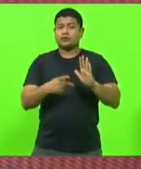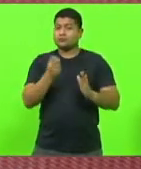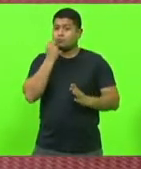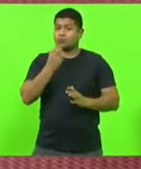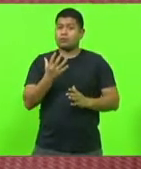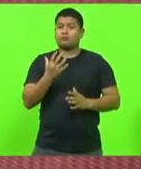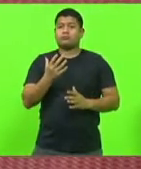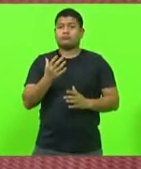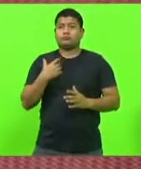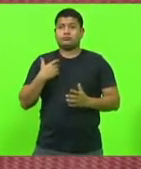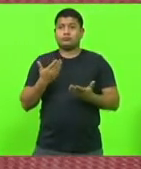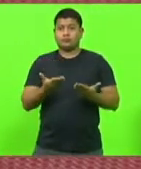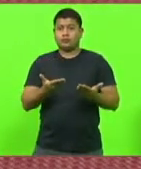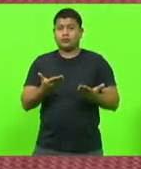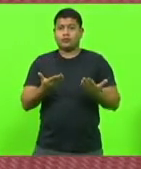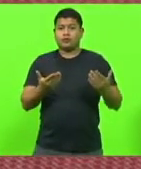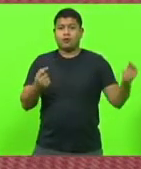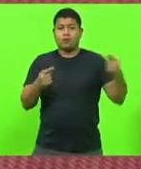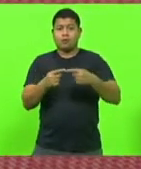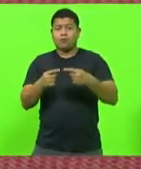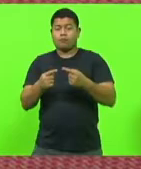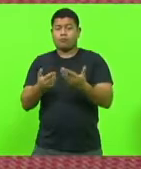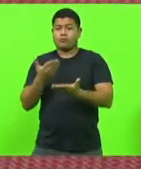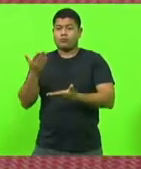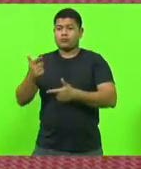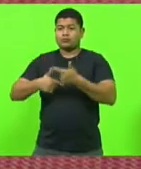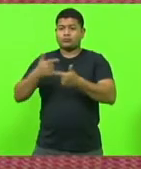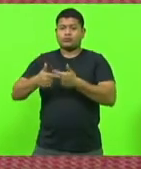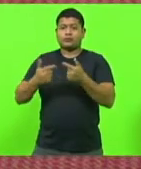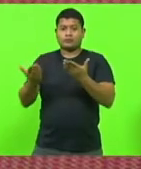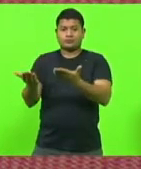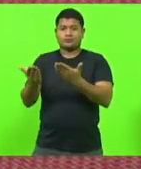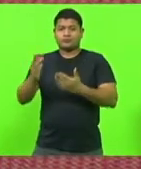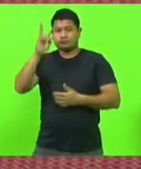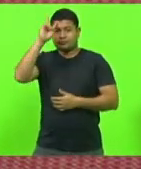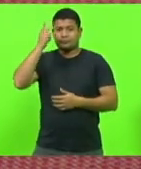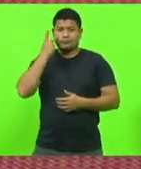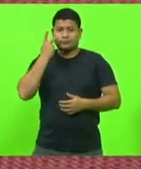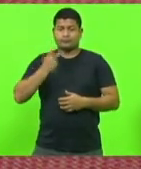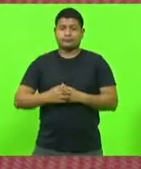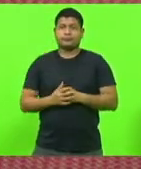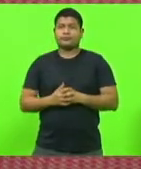e vem de encontro com as atividades do nosso colega Milton Obos.